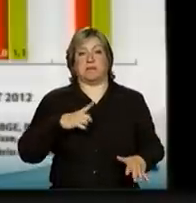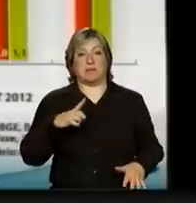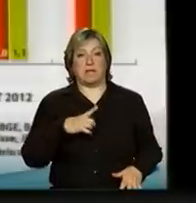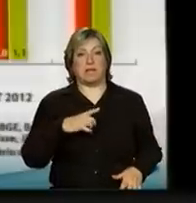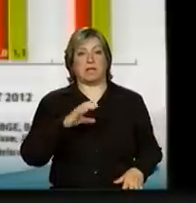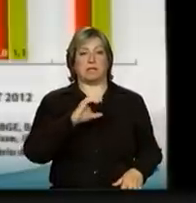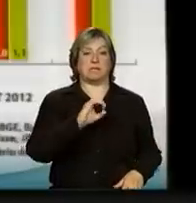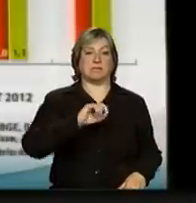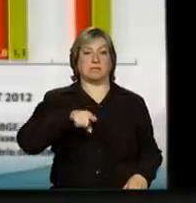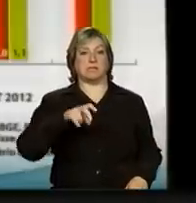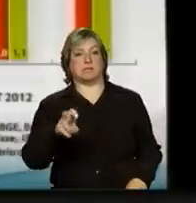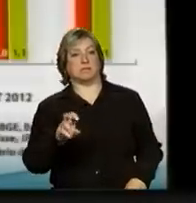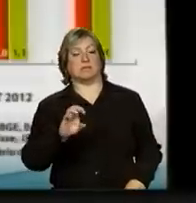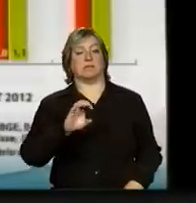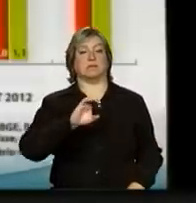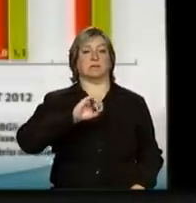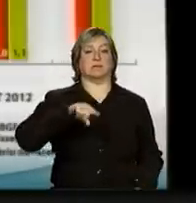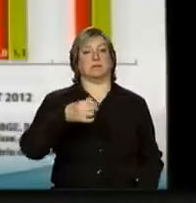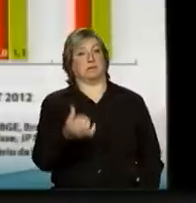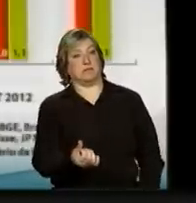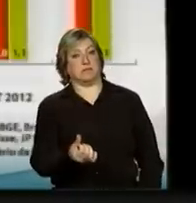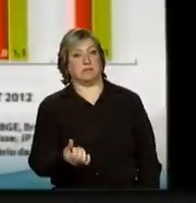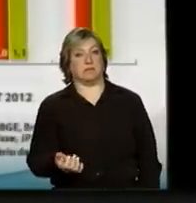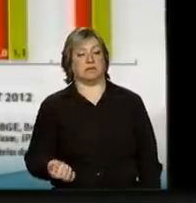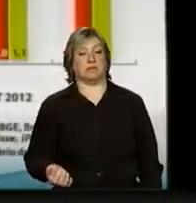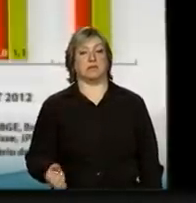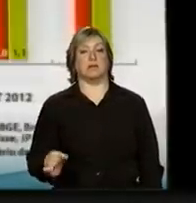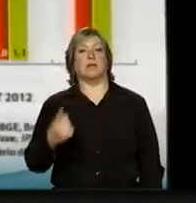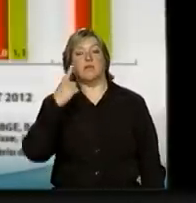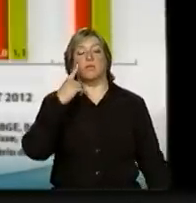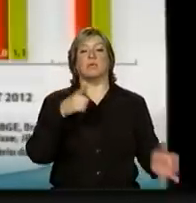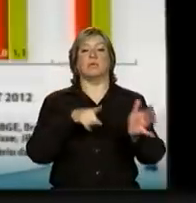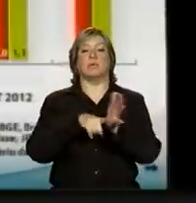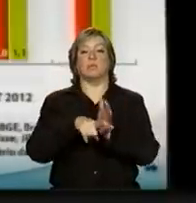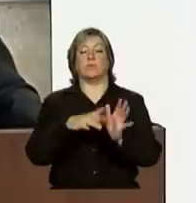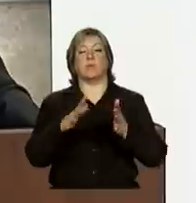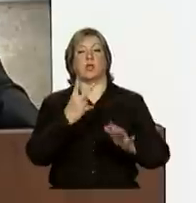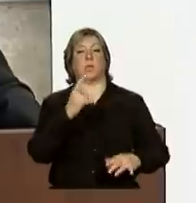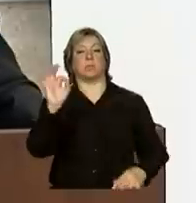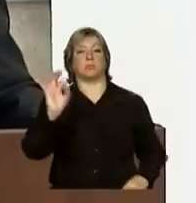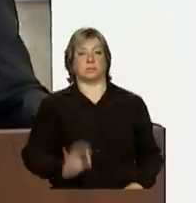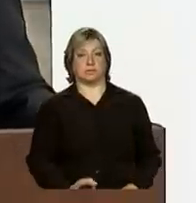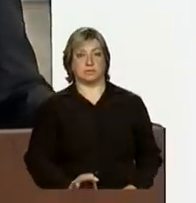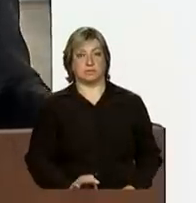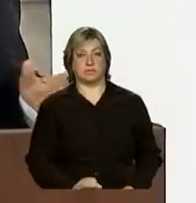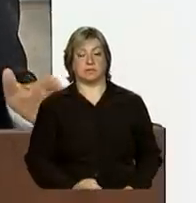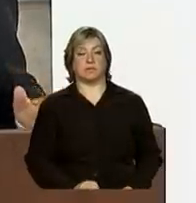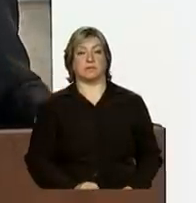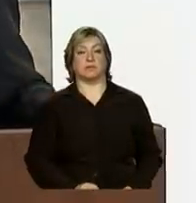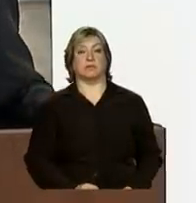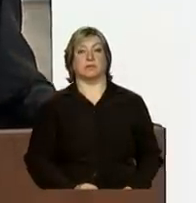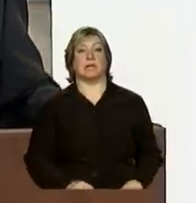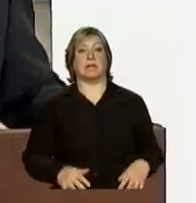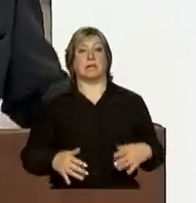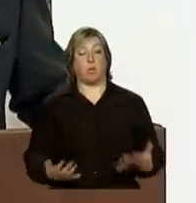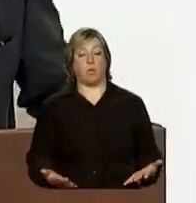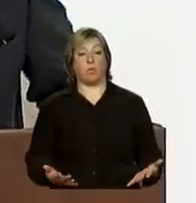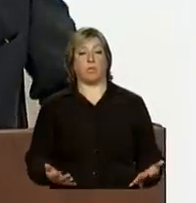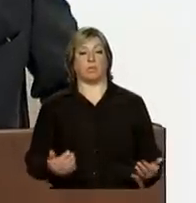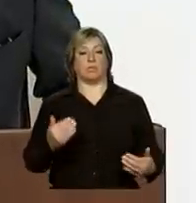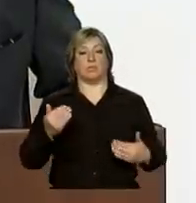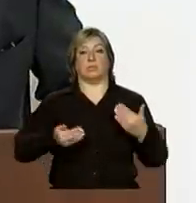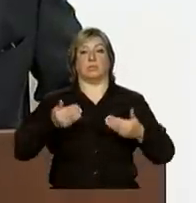como 0,5, 0,6, que anualizado seria 2%, portanto, trajetória de